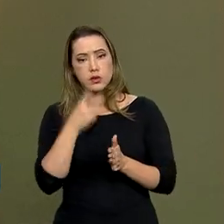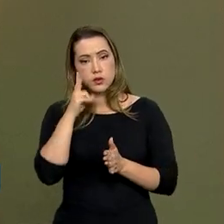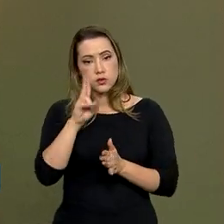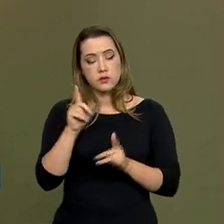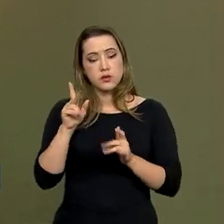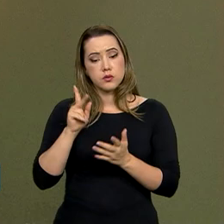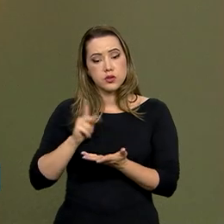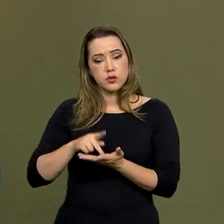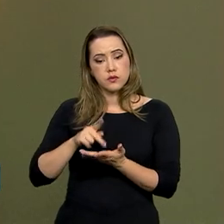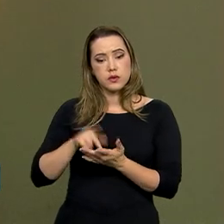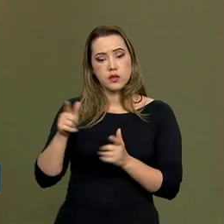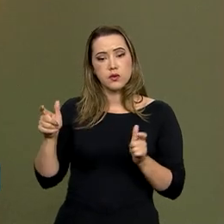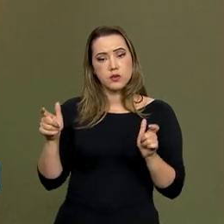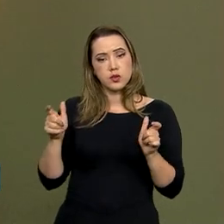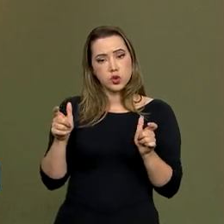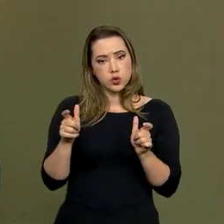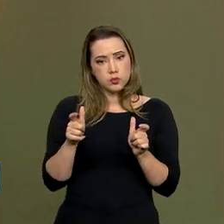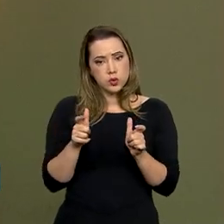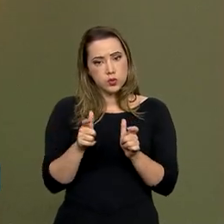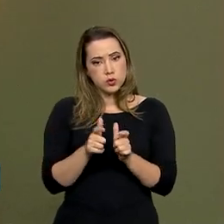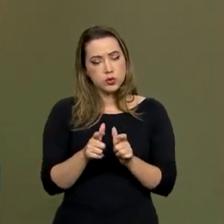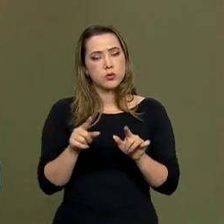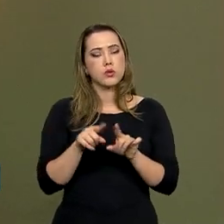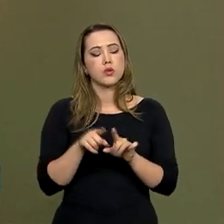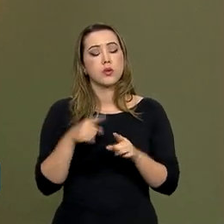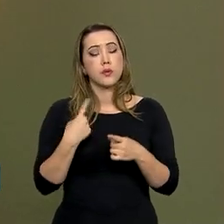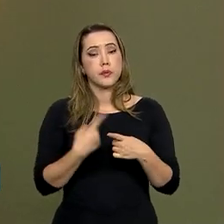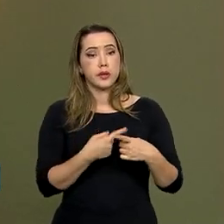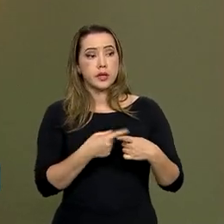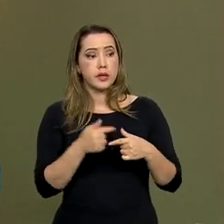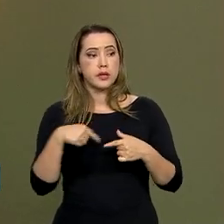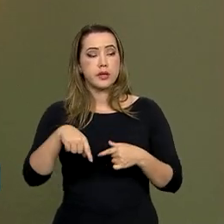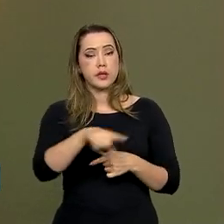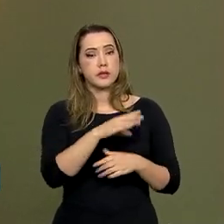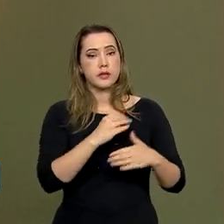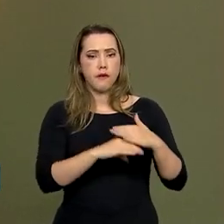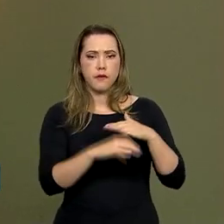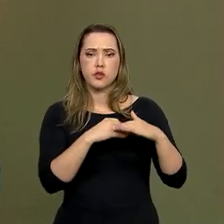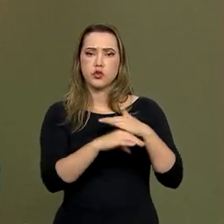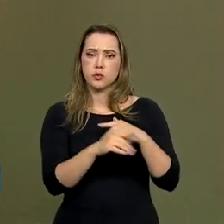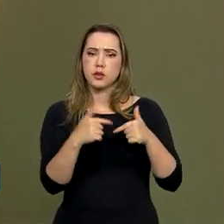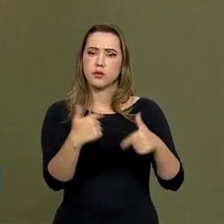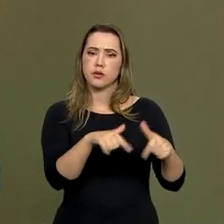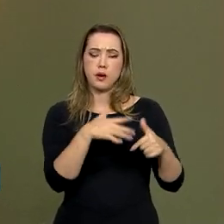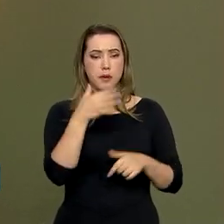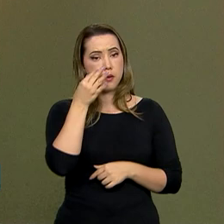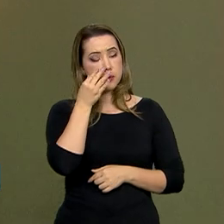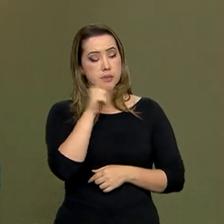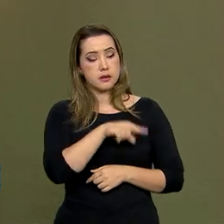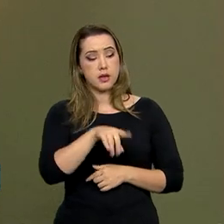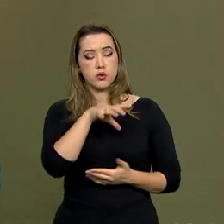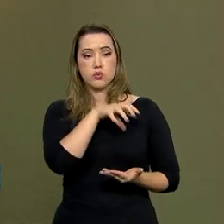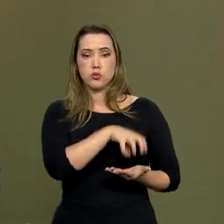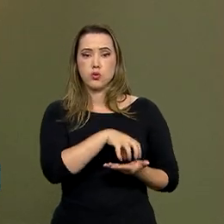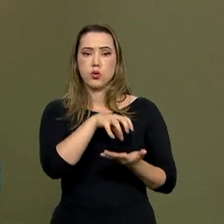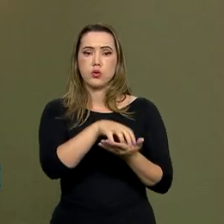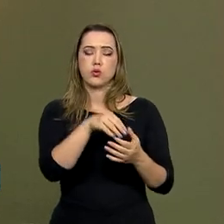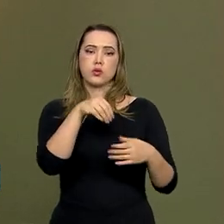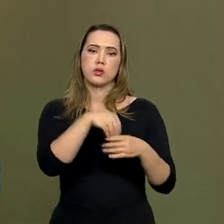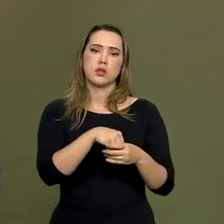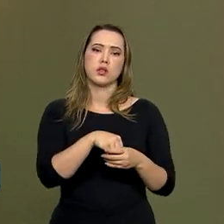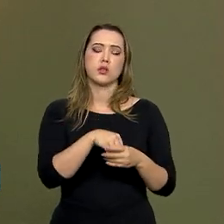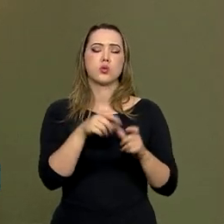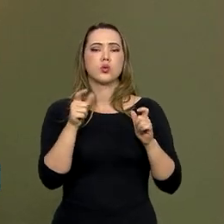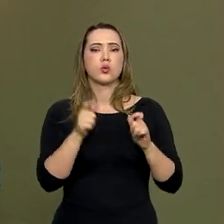houve realmente uma redução muito grande, graças a esses investimentos, a essa ação presente do órgão, dentro das